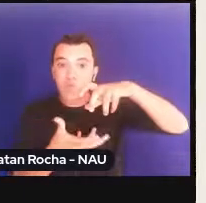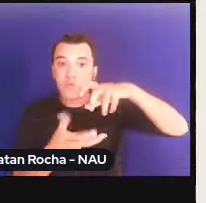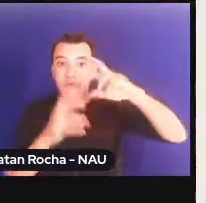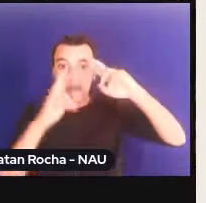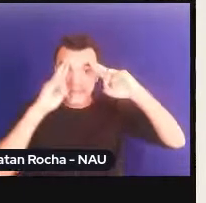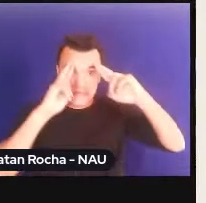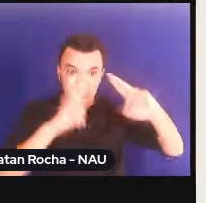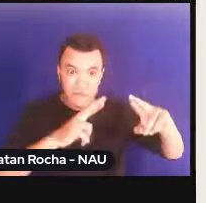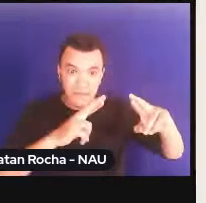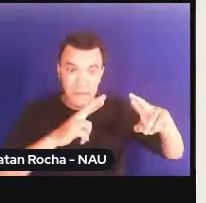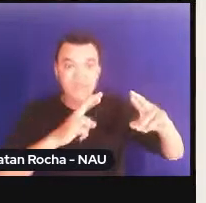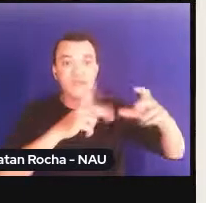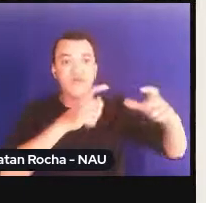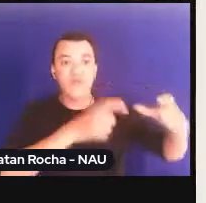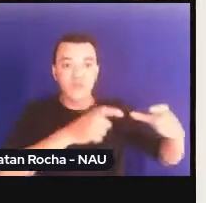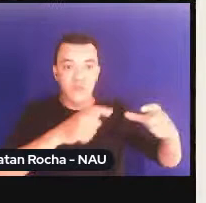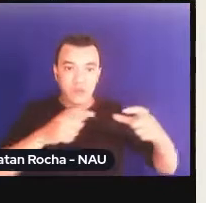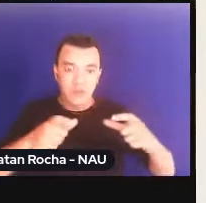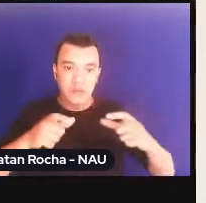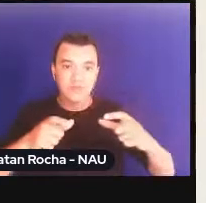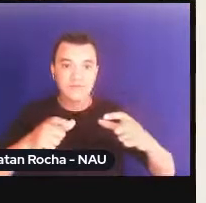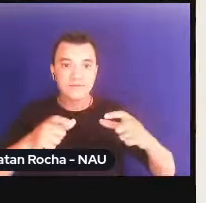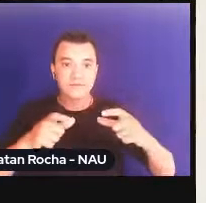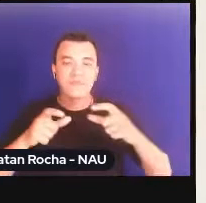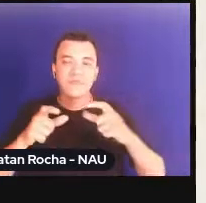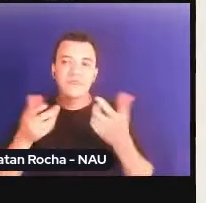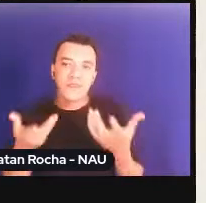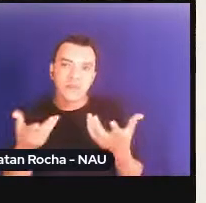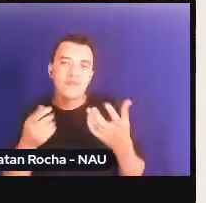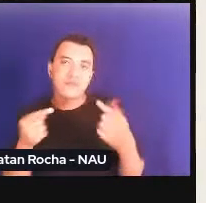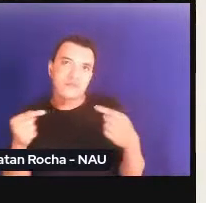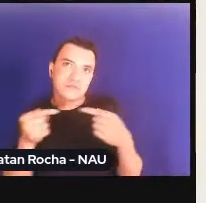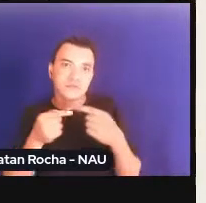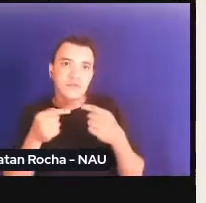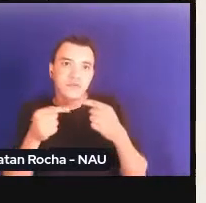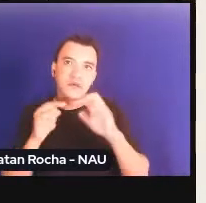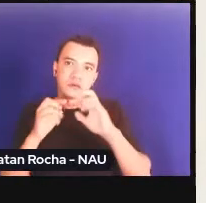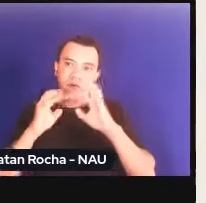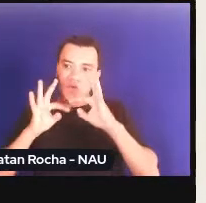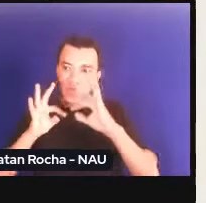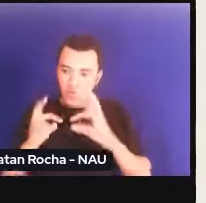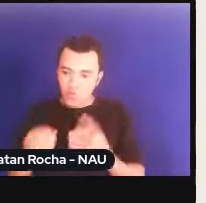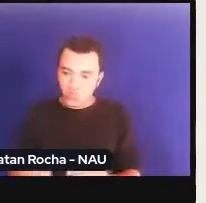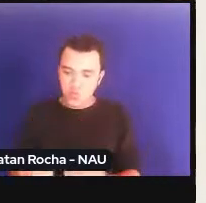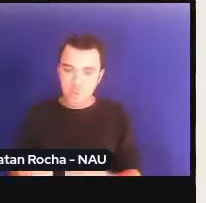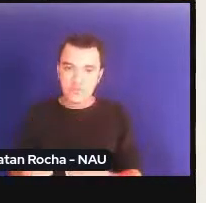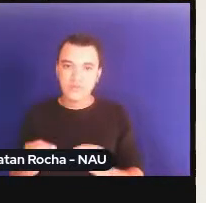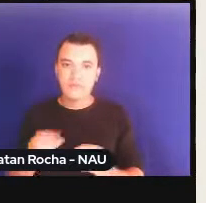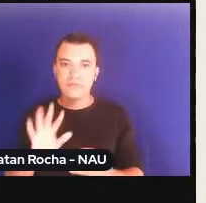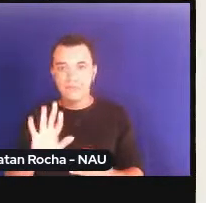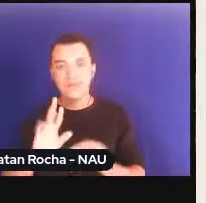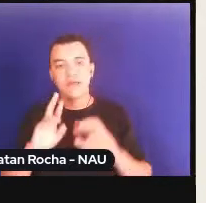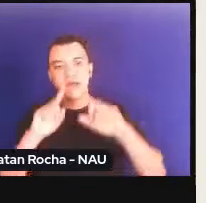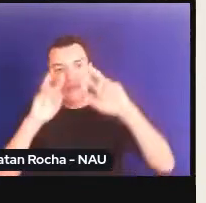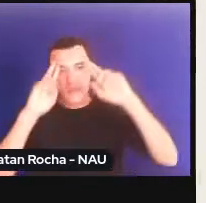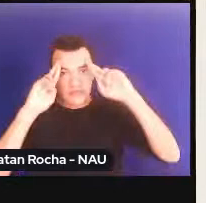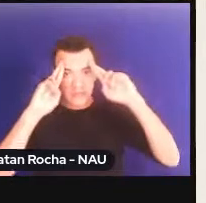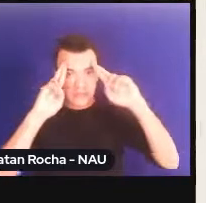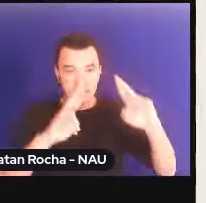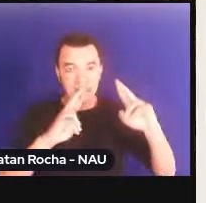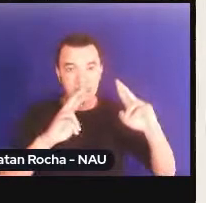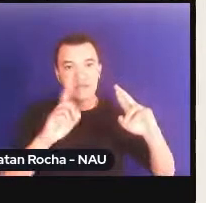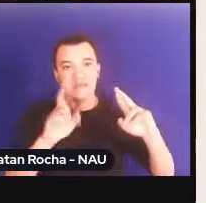totalidade que não viola a particularidade. Seria, portanto, uma proteção glocal.